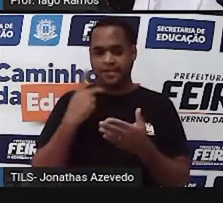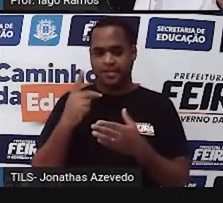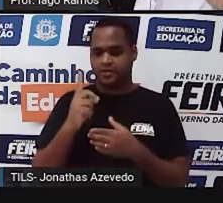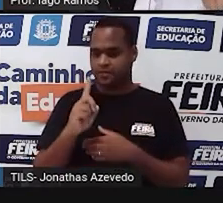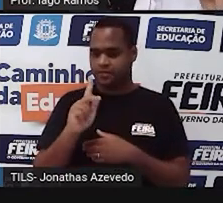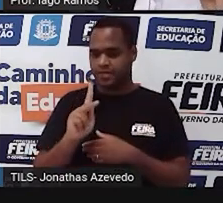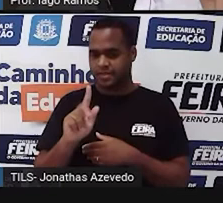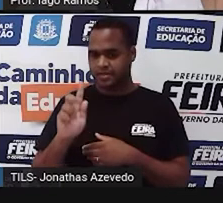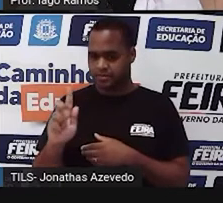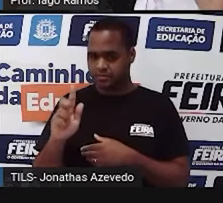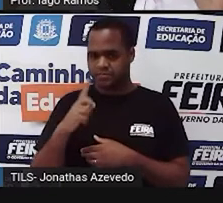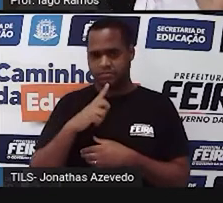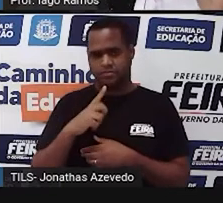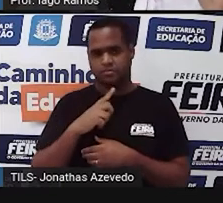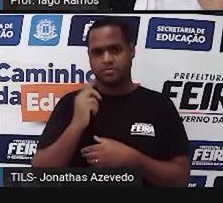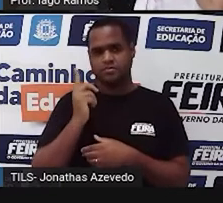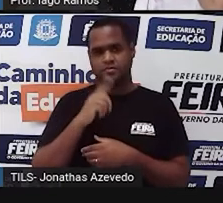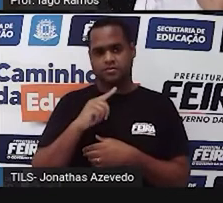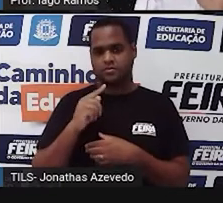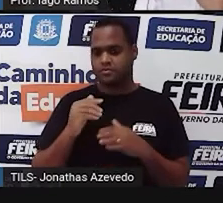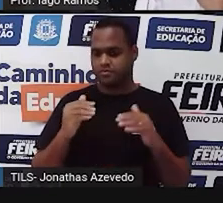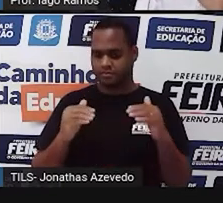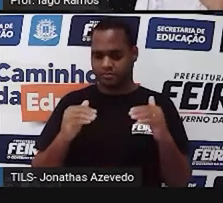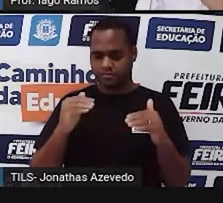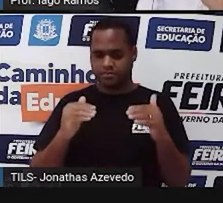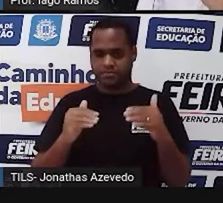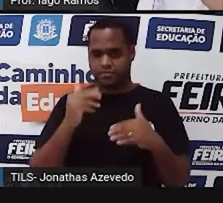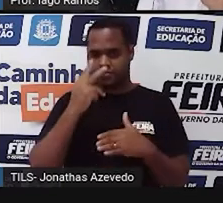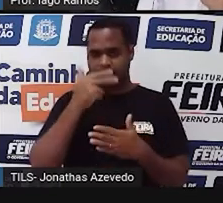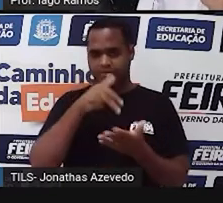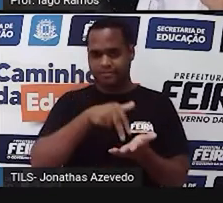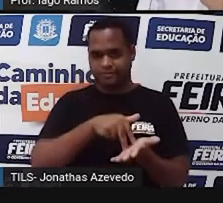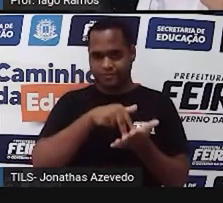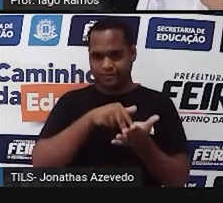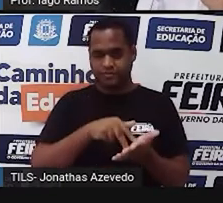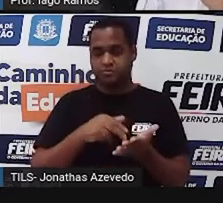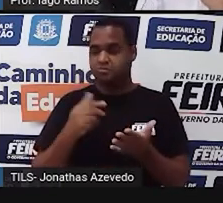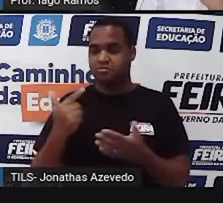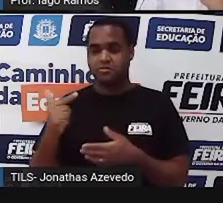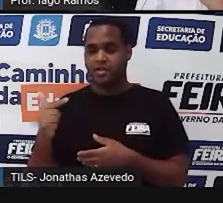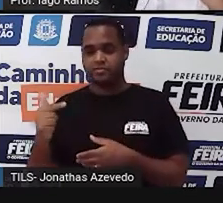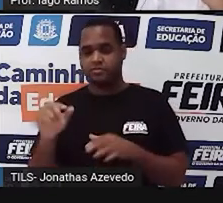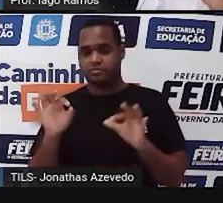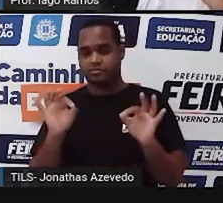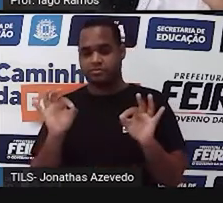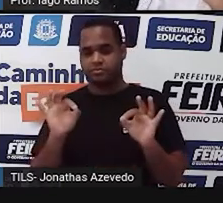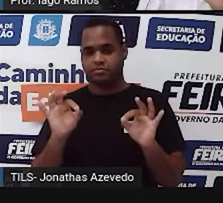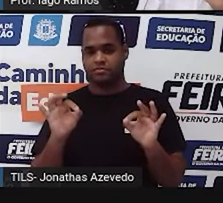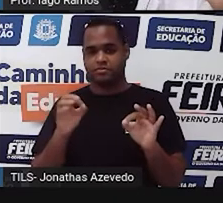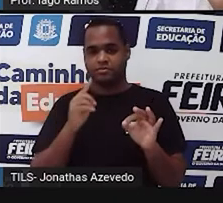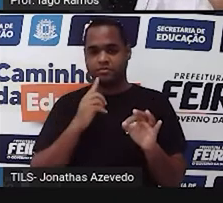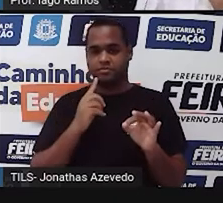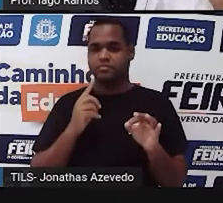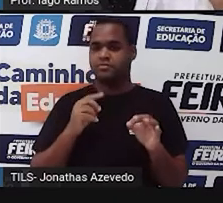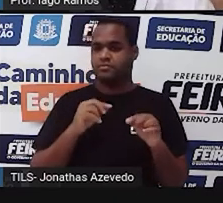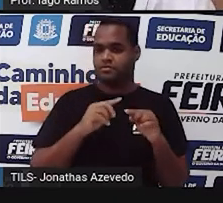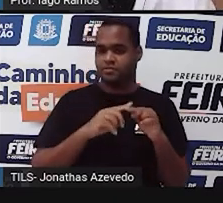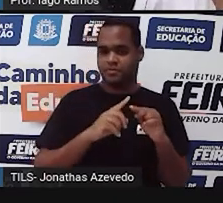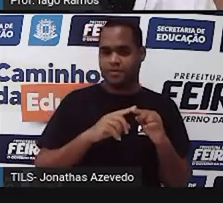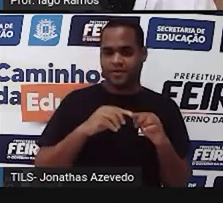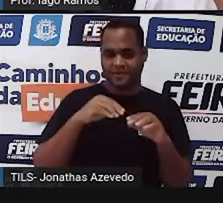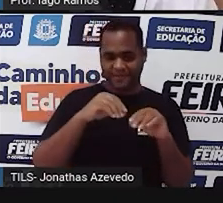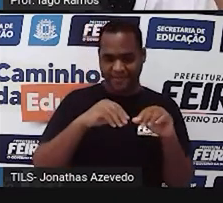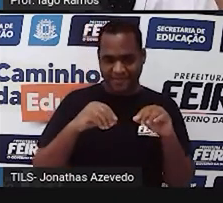ele vai estar aqui embaixo, Ele tá mais pesado. Esse aqui não tem nada ainda. Aí quando eu vou jogando farinha nesse prato,